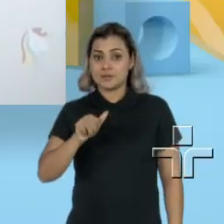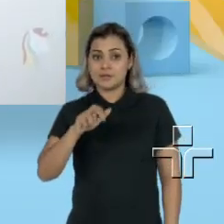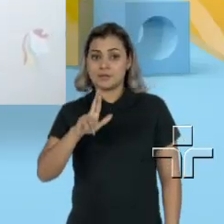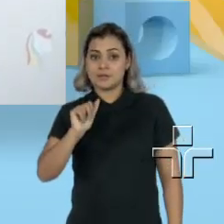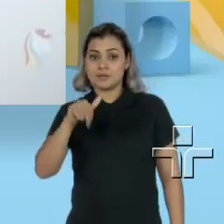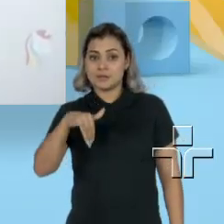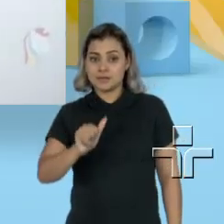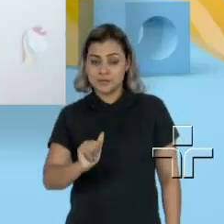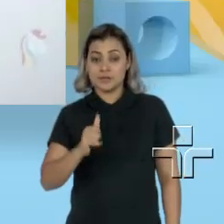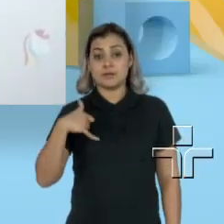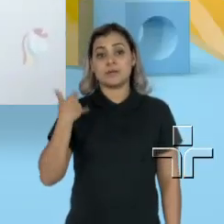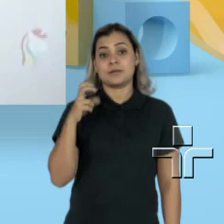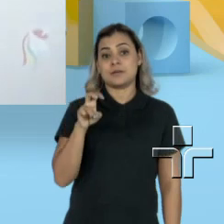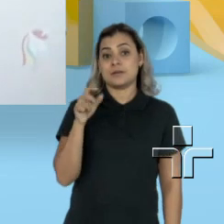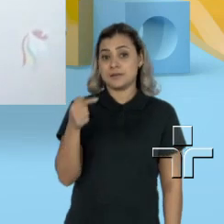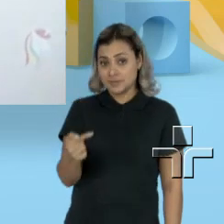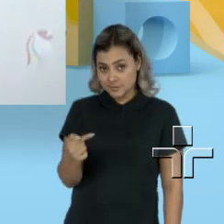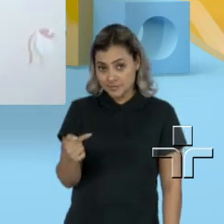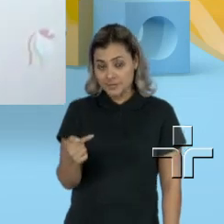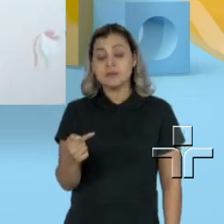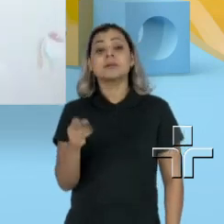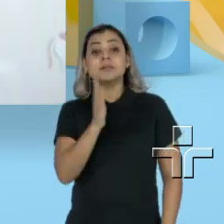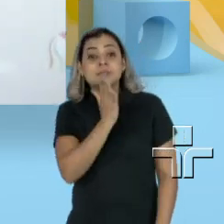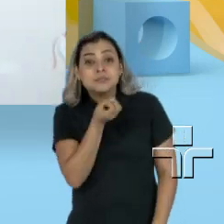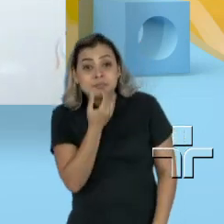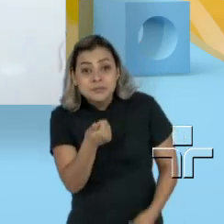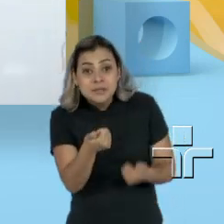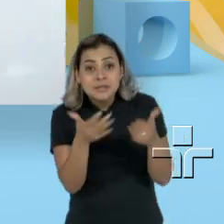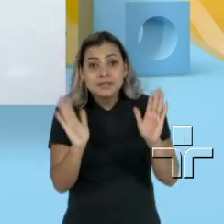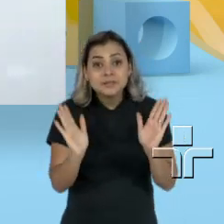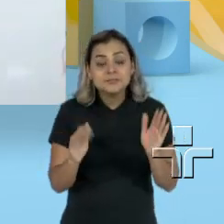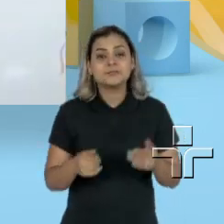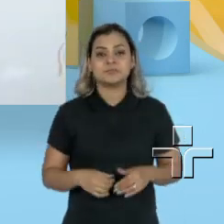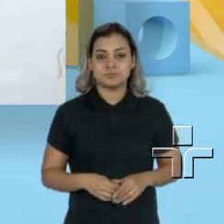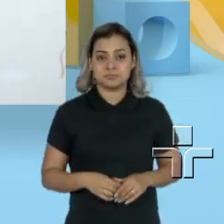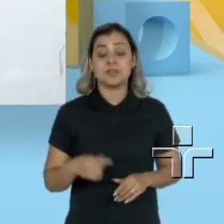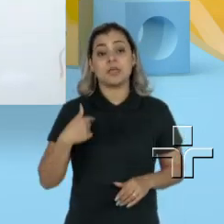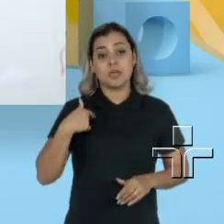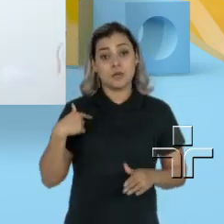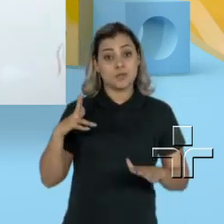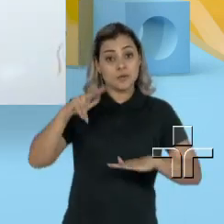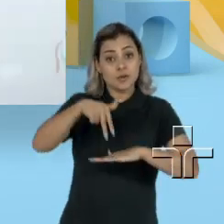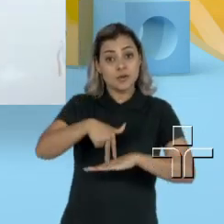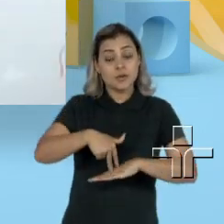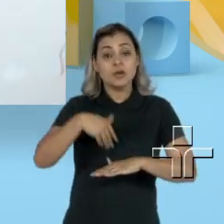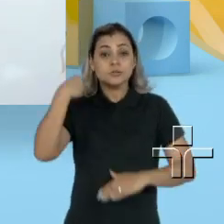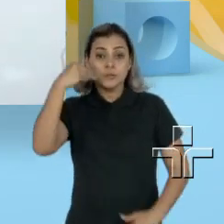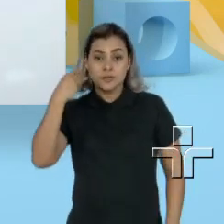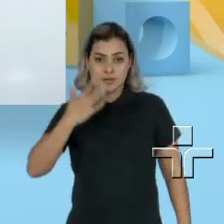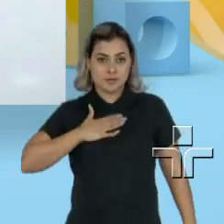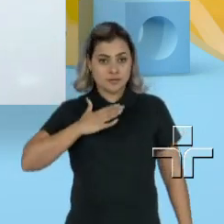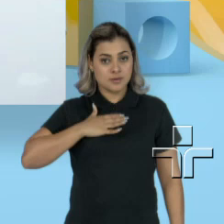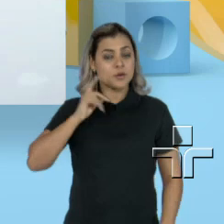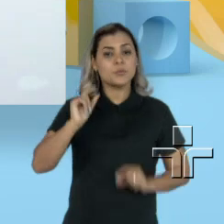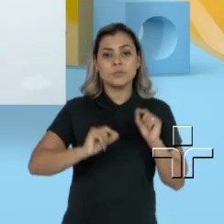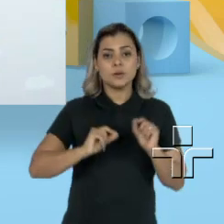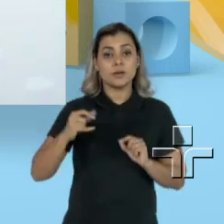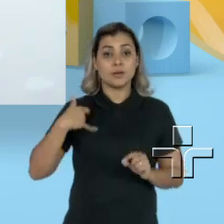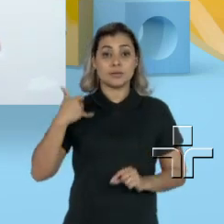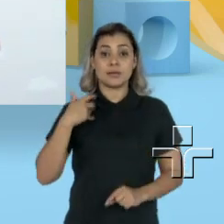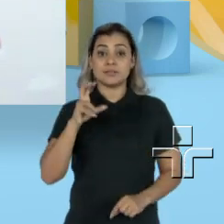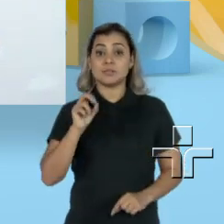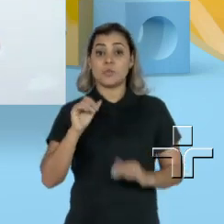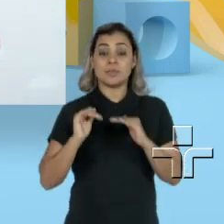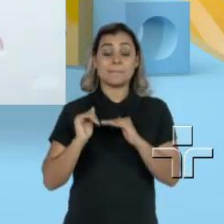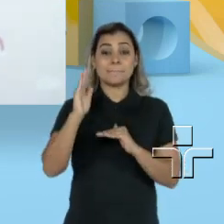57 anos. Tudo bem com vocês? Eu venho aqui para contar a minha experiência de como é ser mãe após os